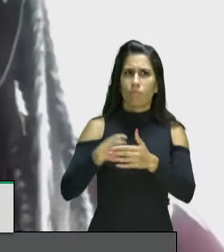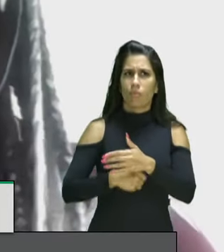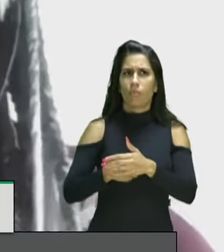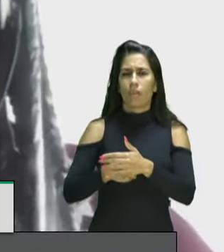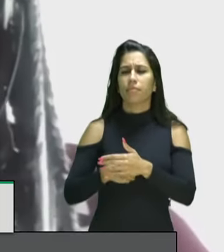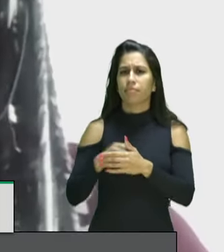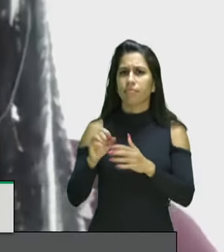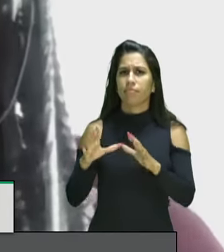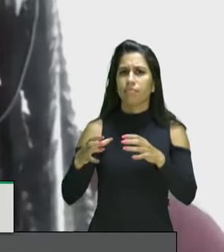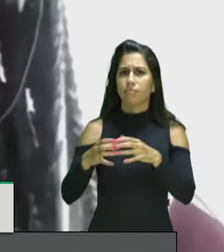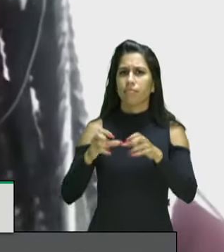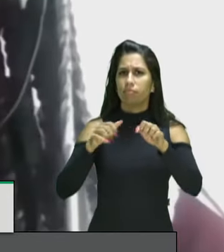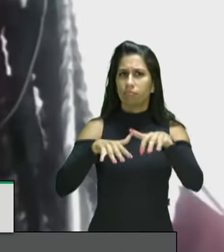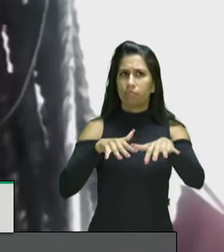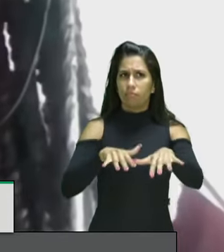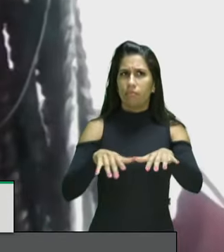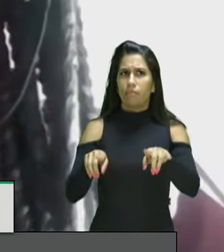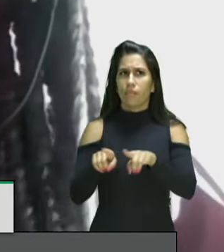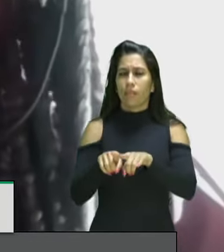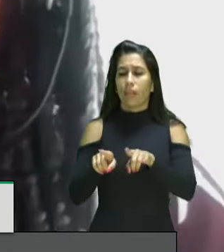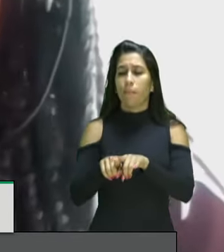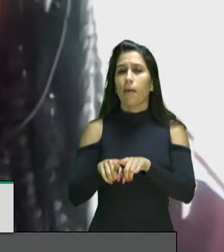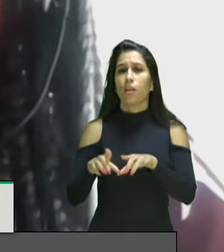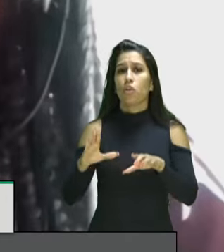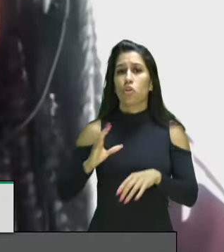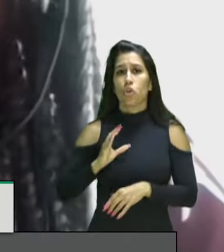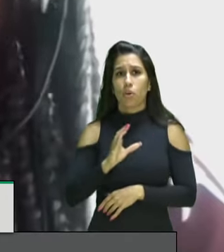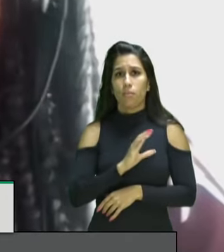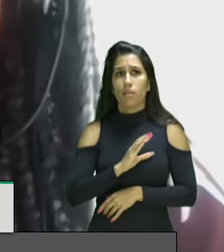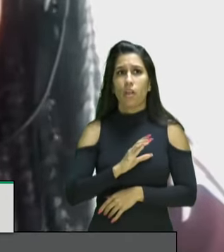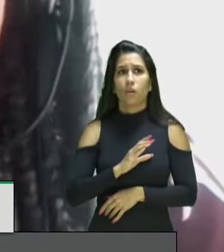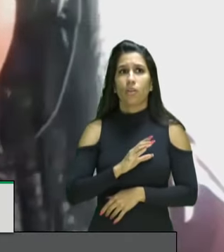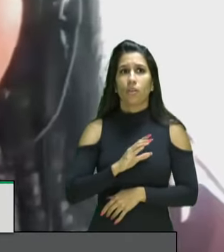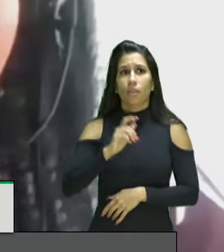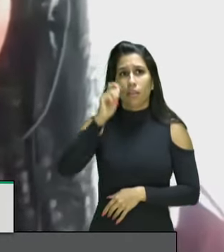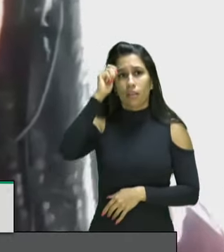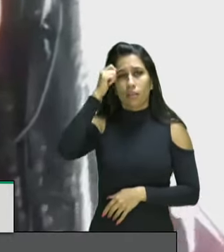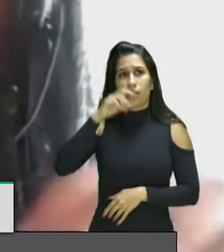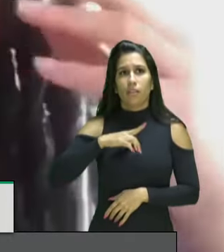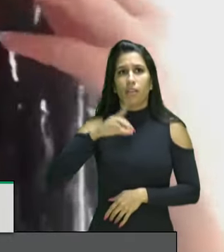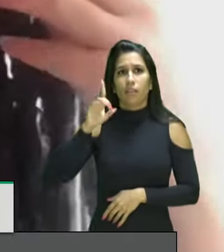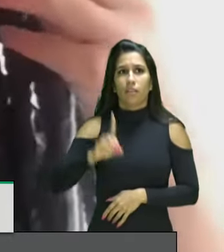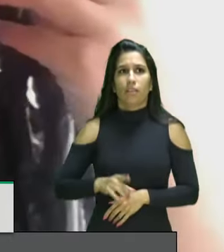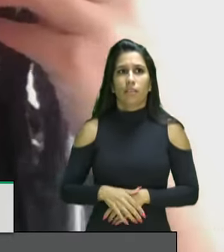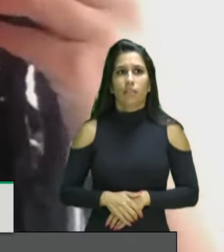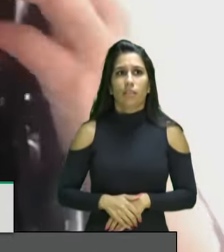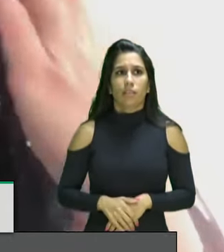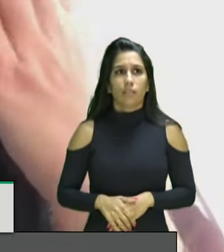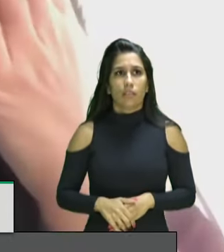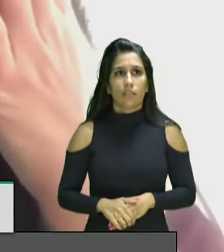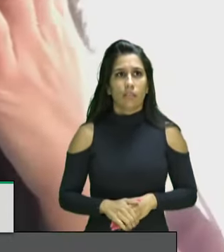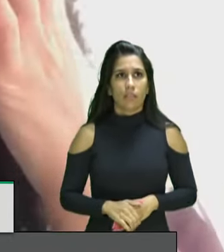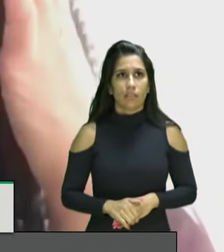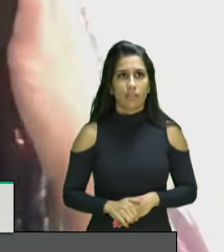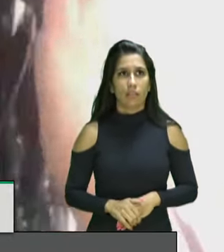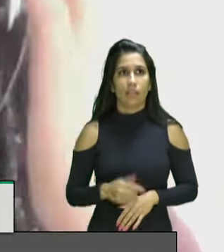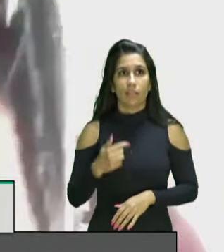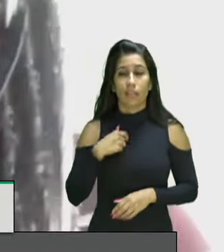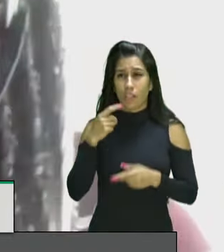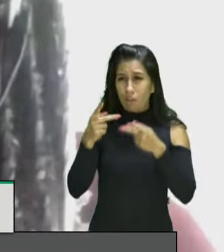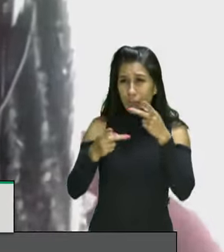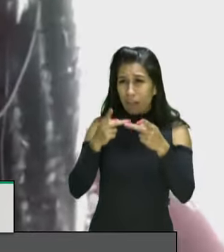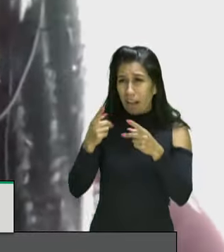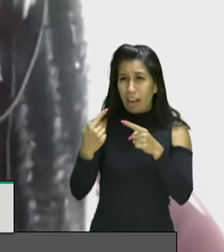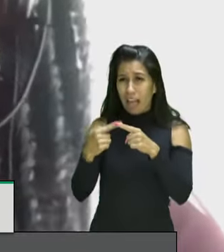e integro também a coalizão negra por direitos eu vou ser breve até porque o meu home office está com bastante barulho